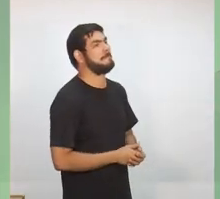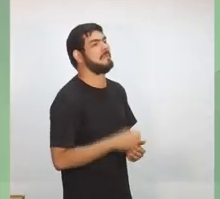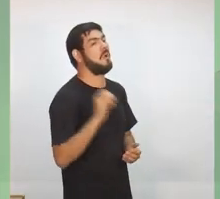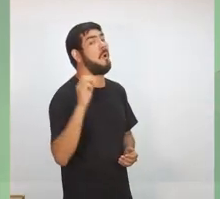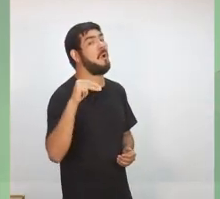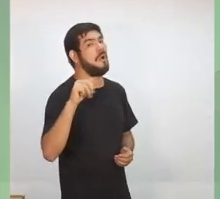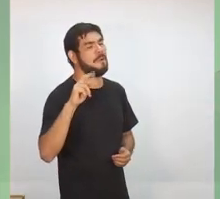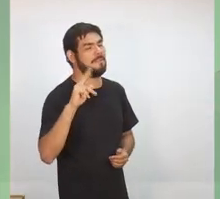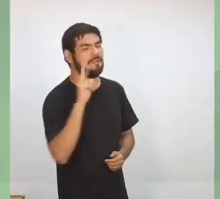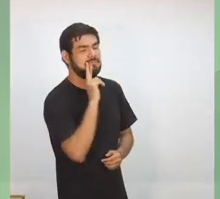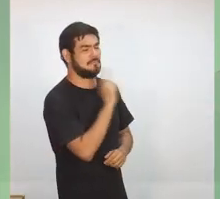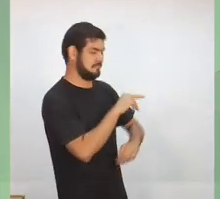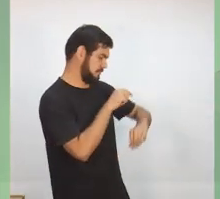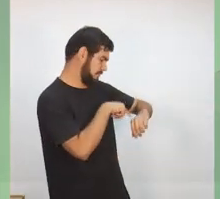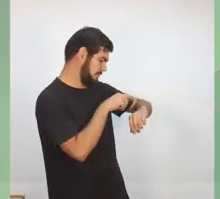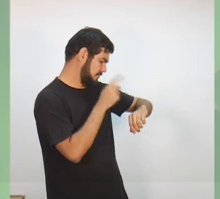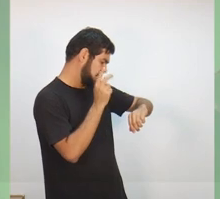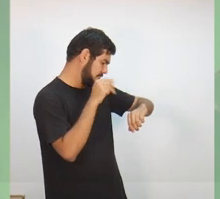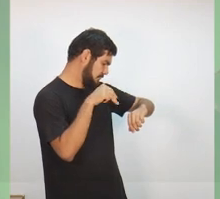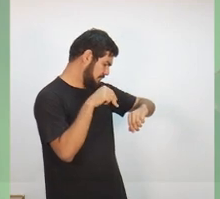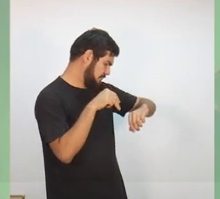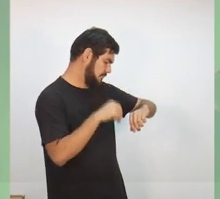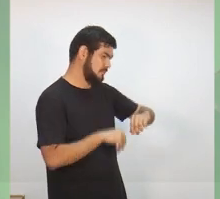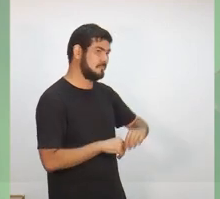Cronômetro na tela de um minuto e trinta, por favor.